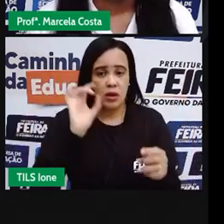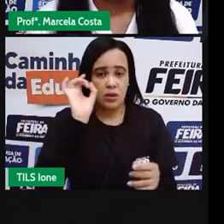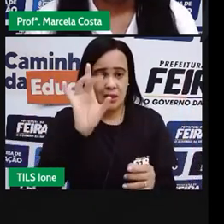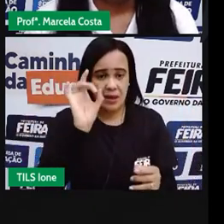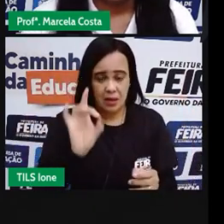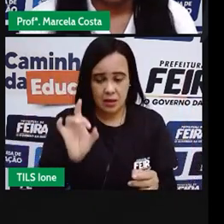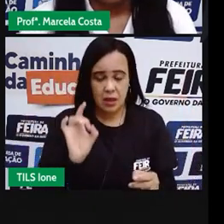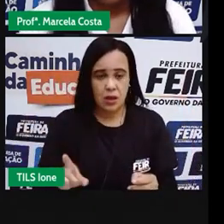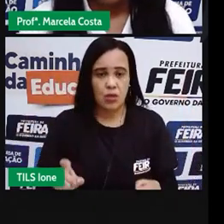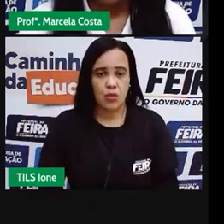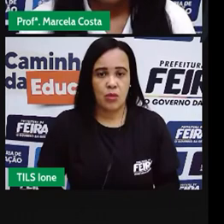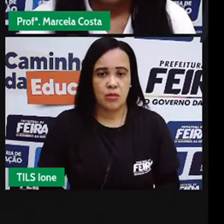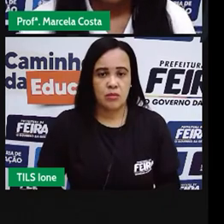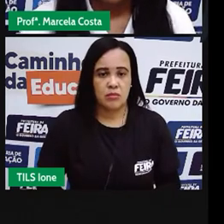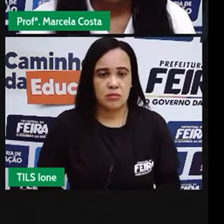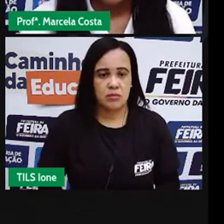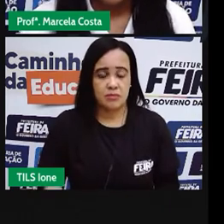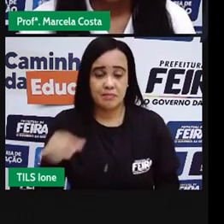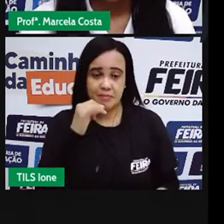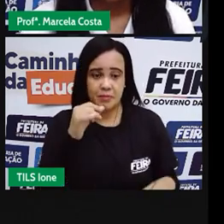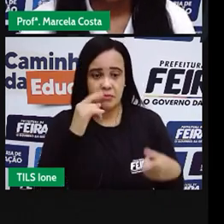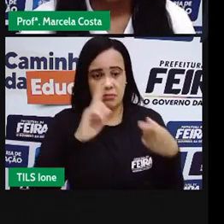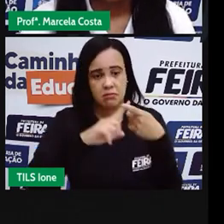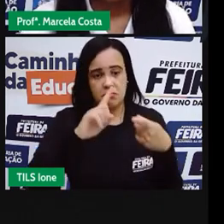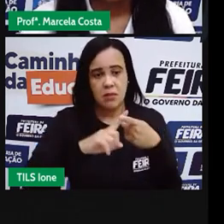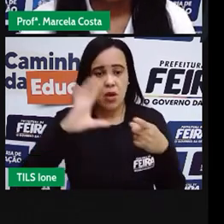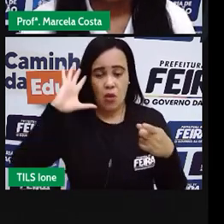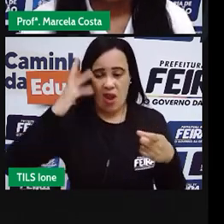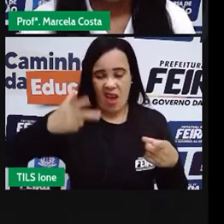O leão e o rato.